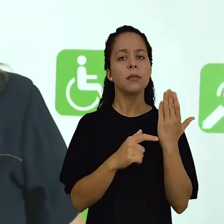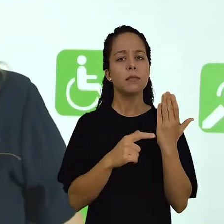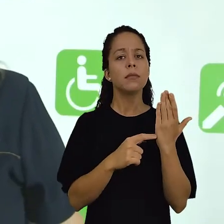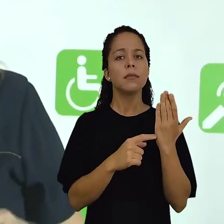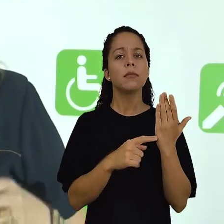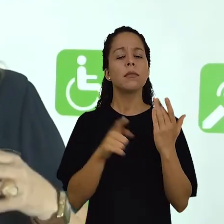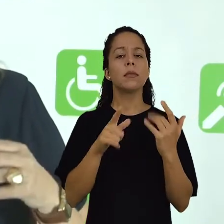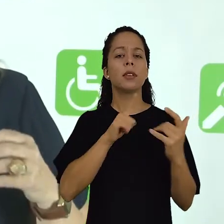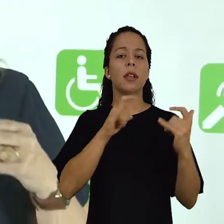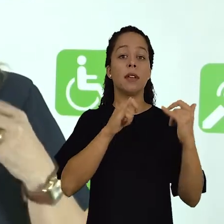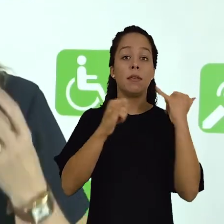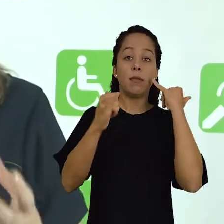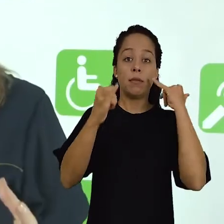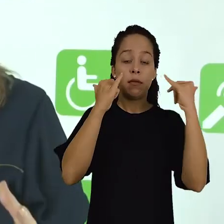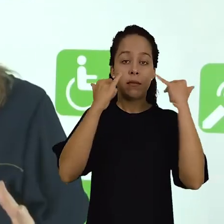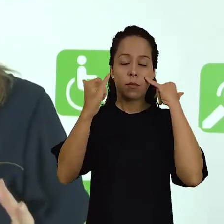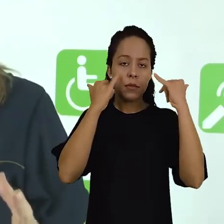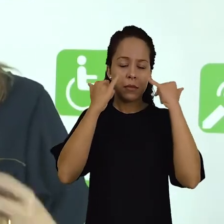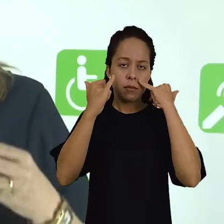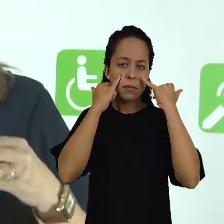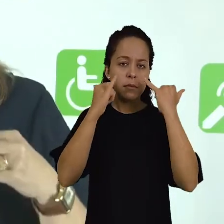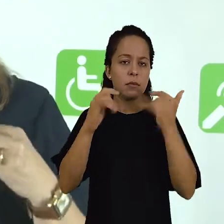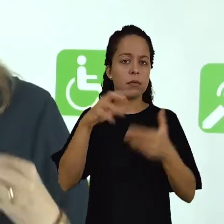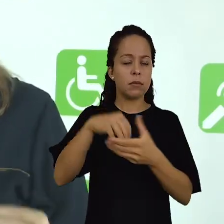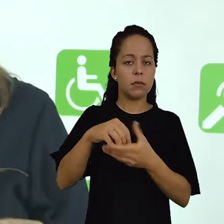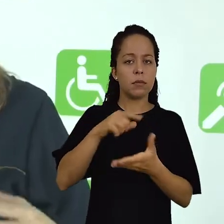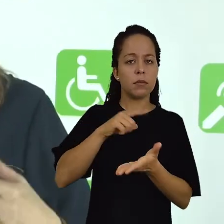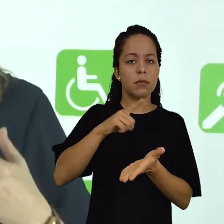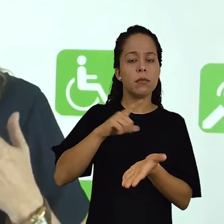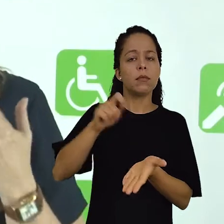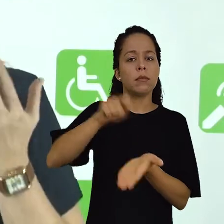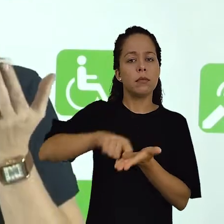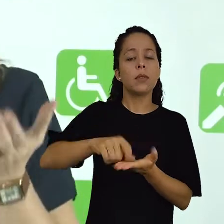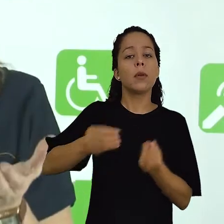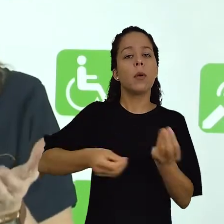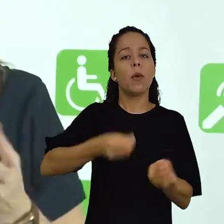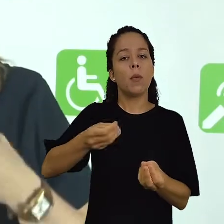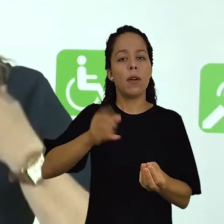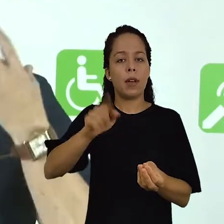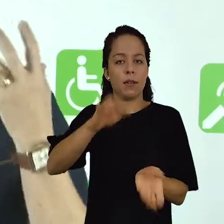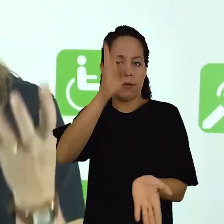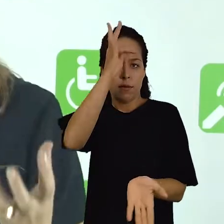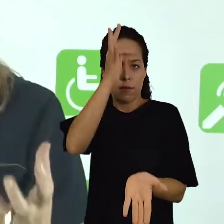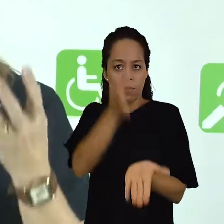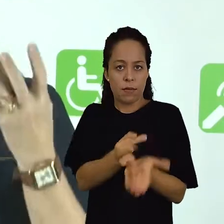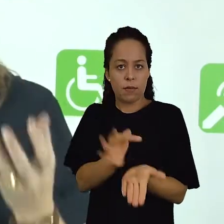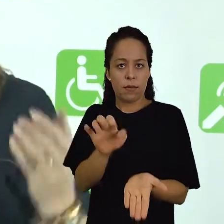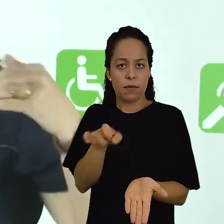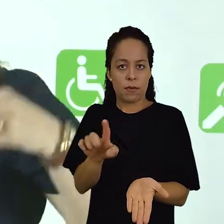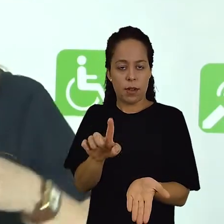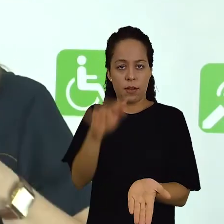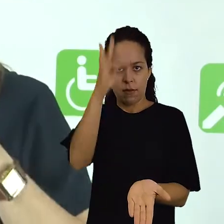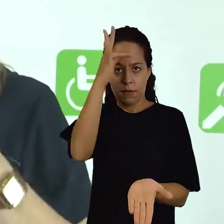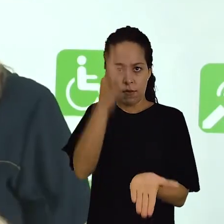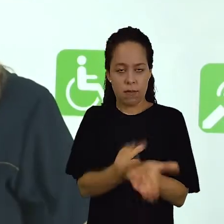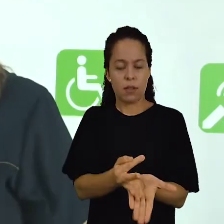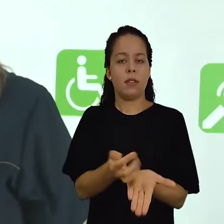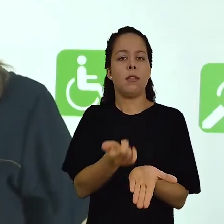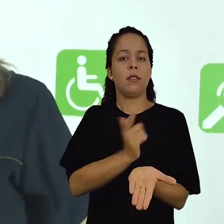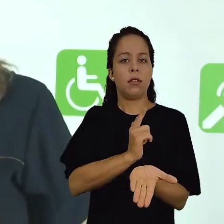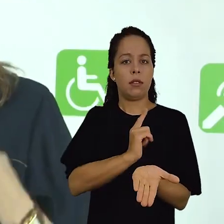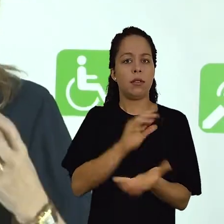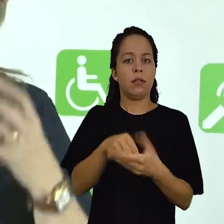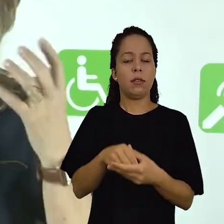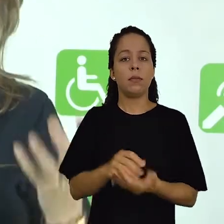a informações que são regidas pela fé, evidências que são regidas pela